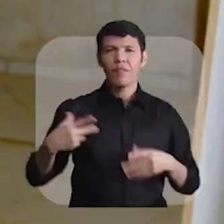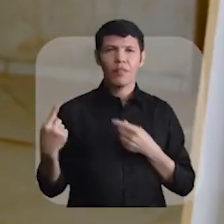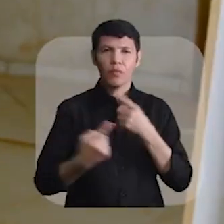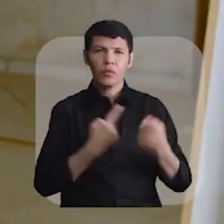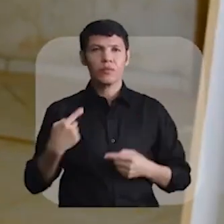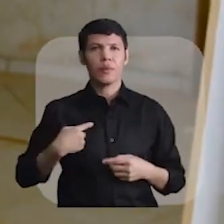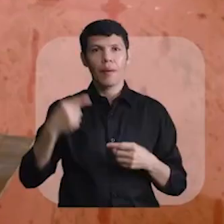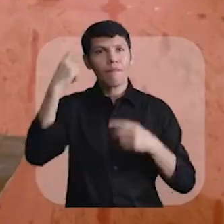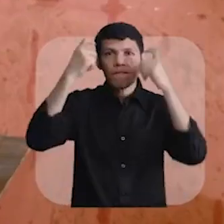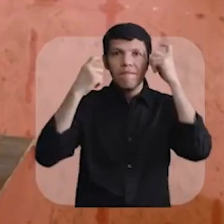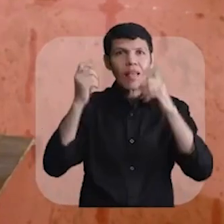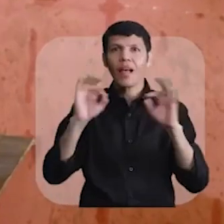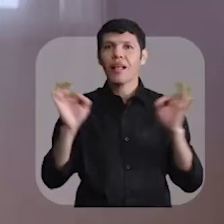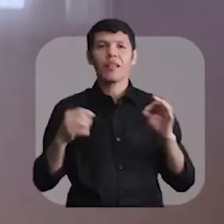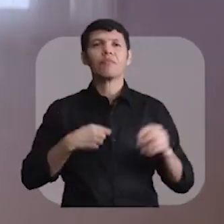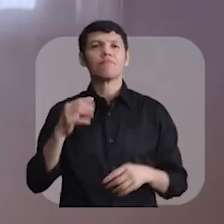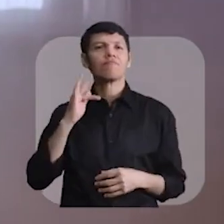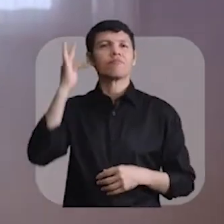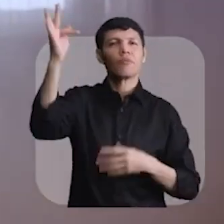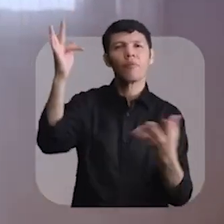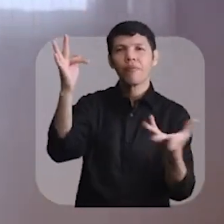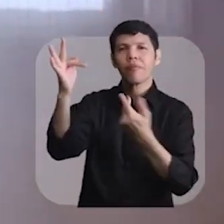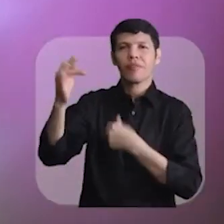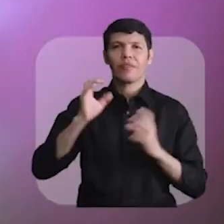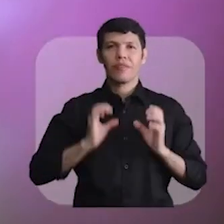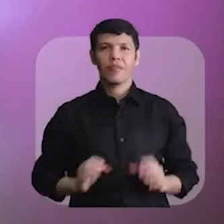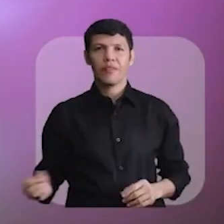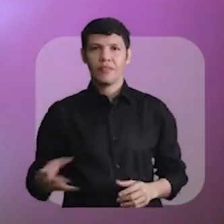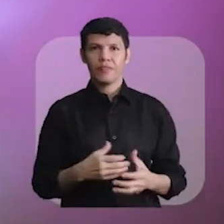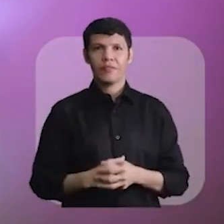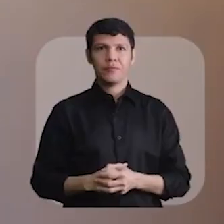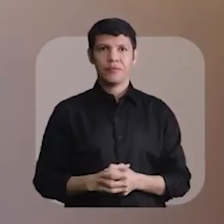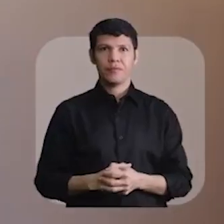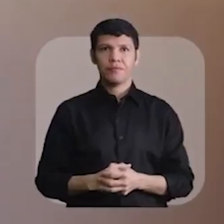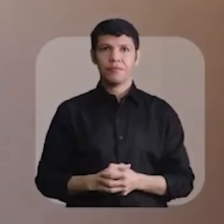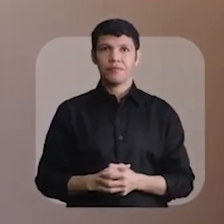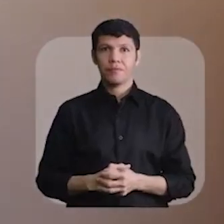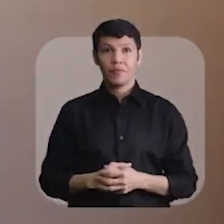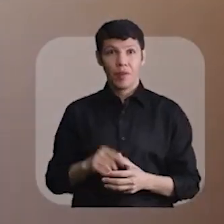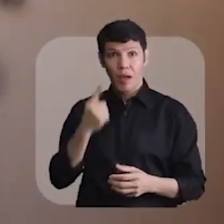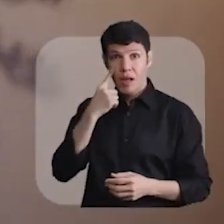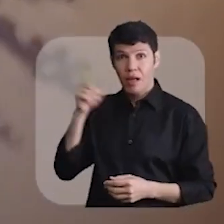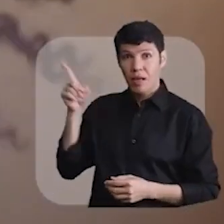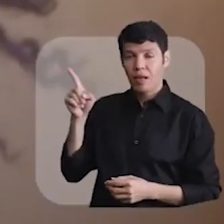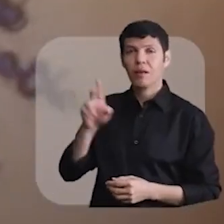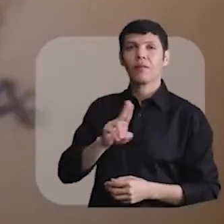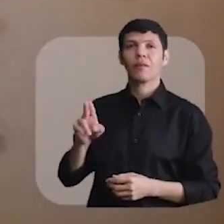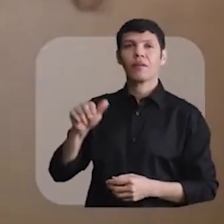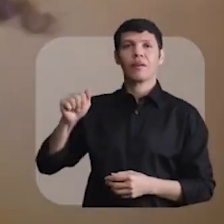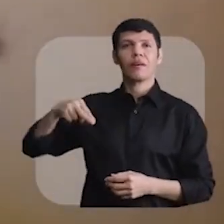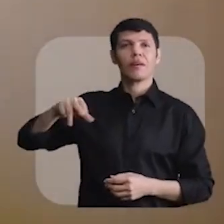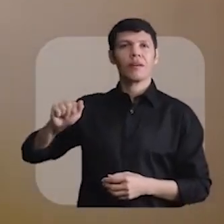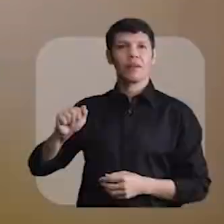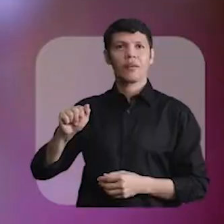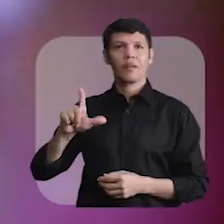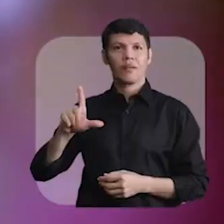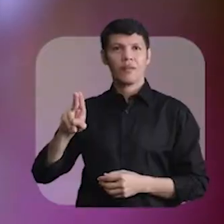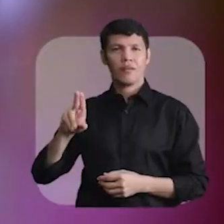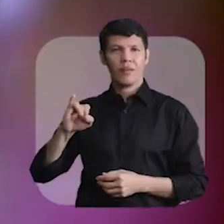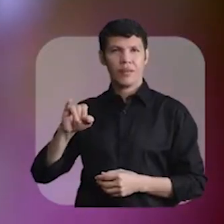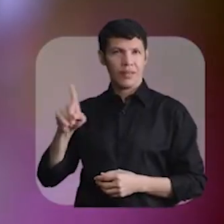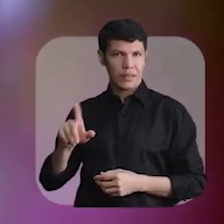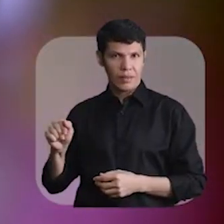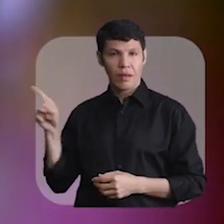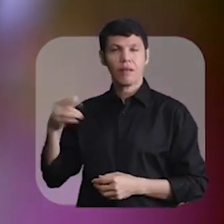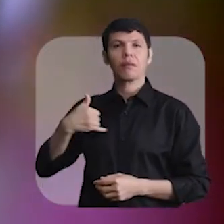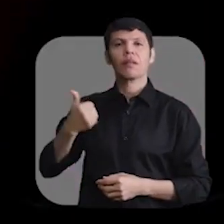profissionalização, preparando o meu futuro com o Novo Cidadão. Essa é a Ana Luíza. Ela tem 15